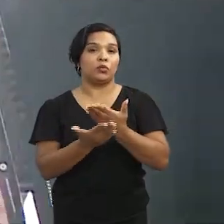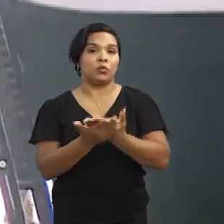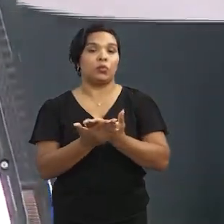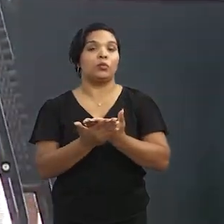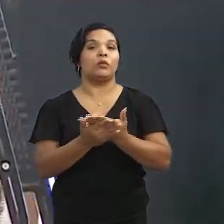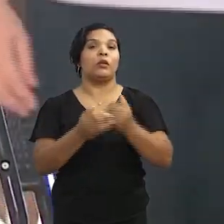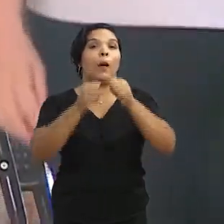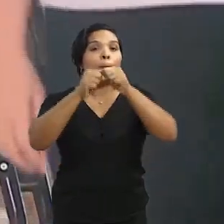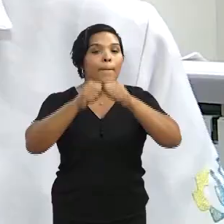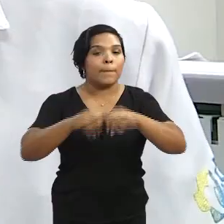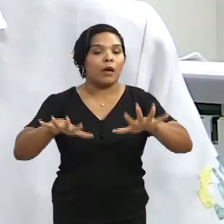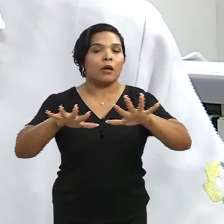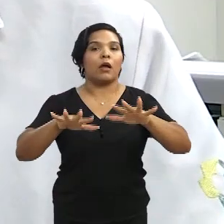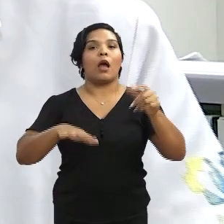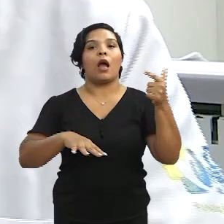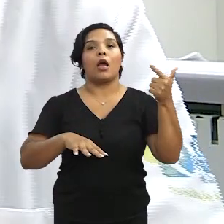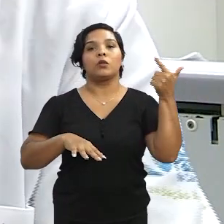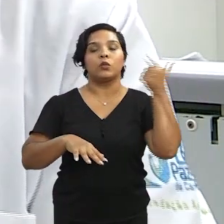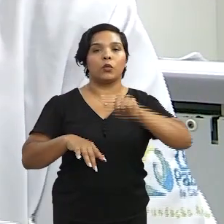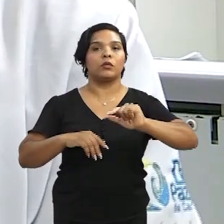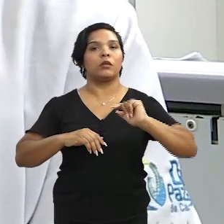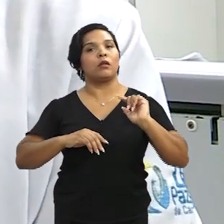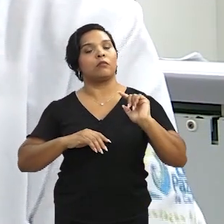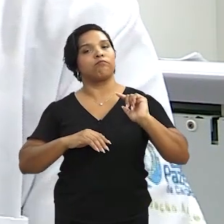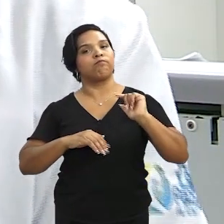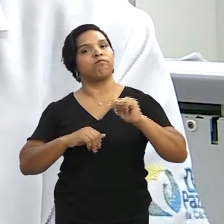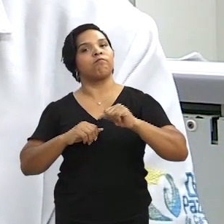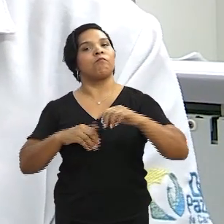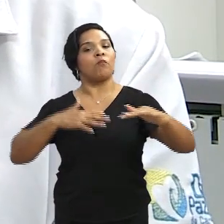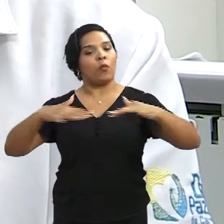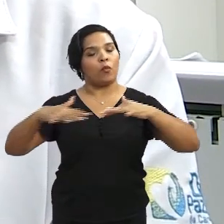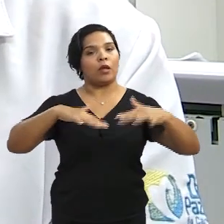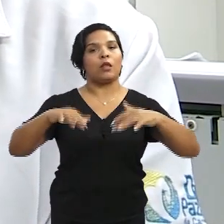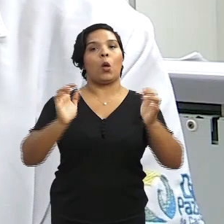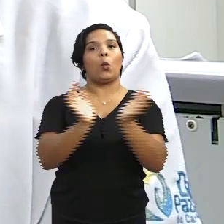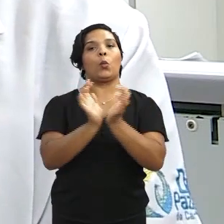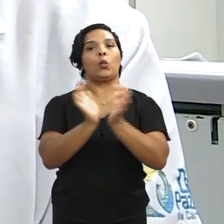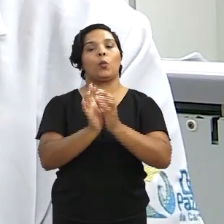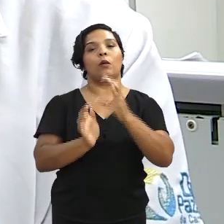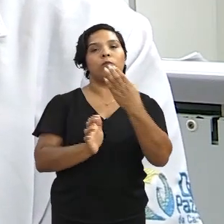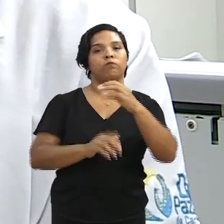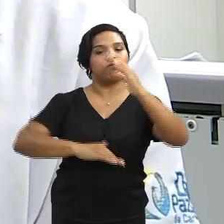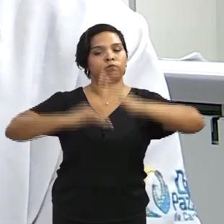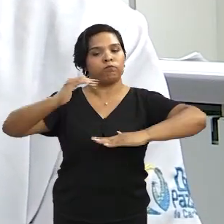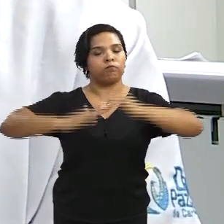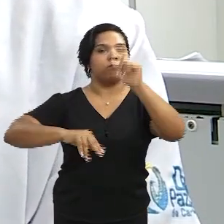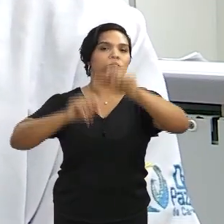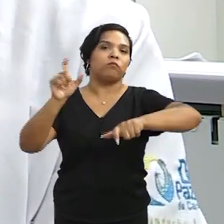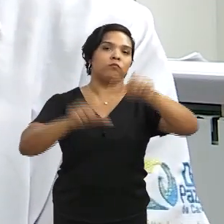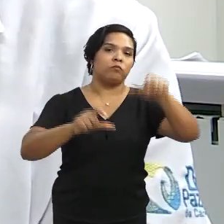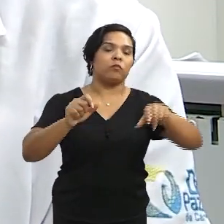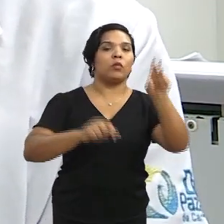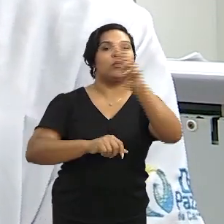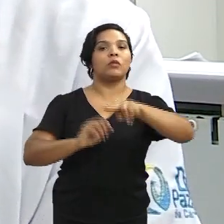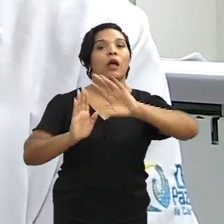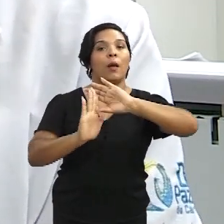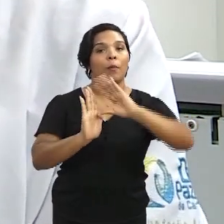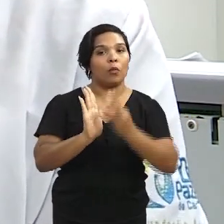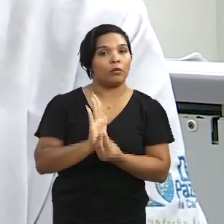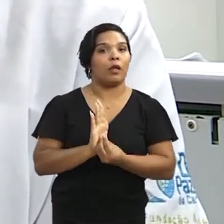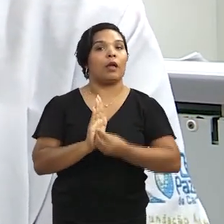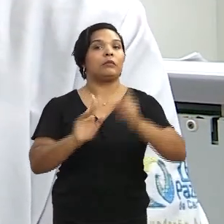Devido à pandemia, a gente conseguiu movimentar um grupo de cientistas muito grande ao redor do mundo e a gente conseguiu usar